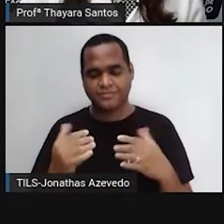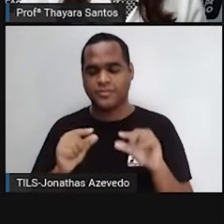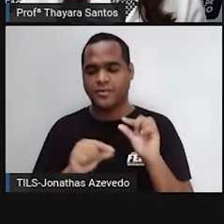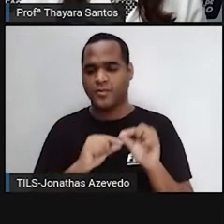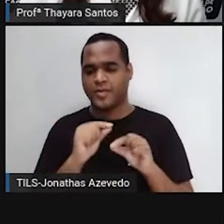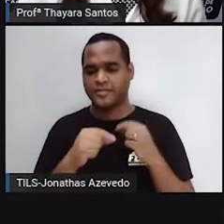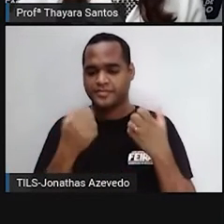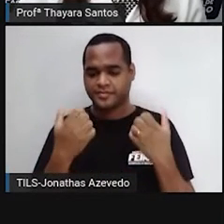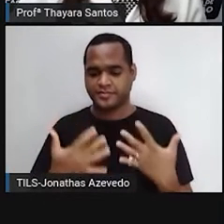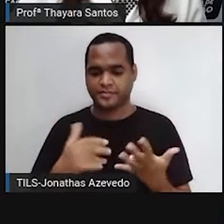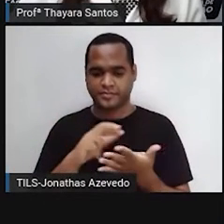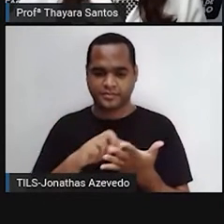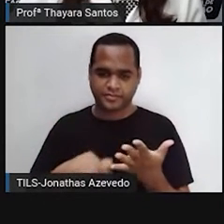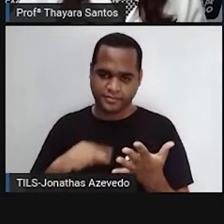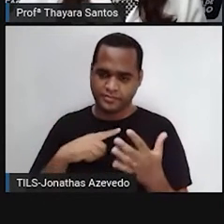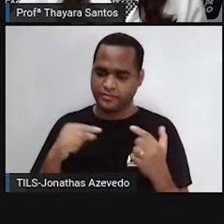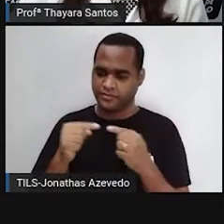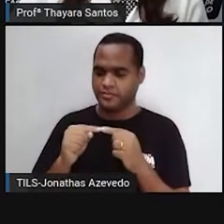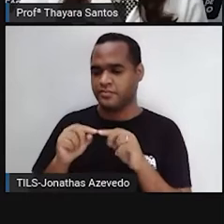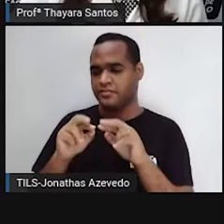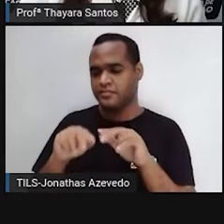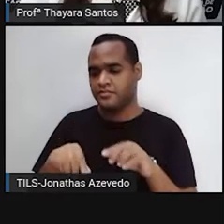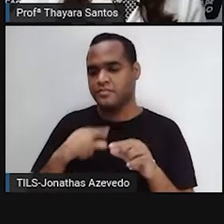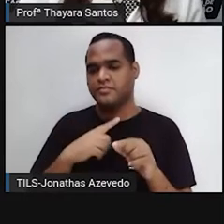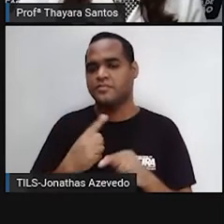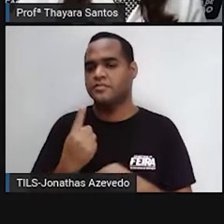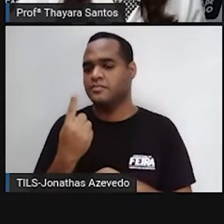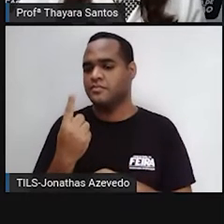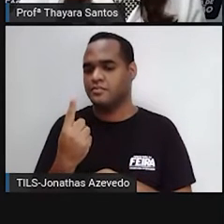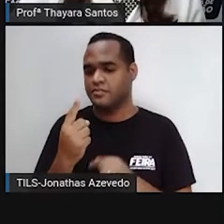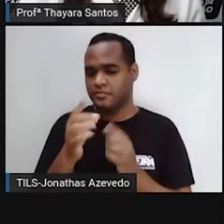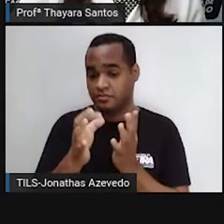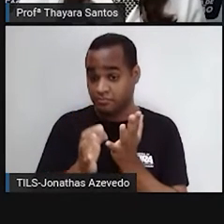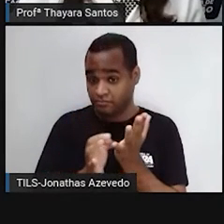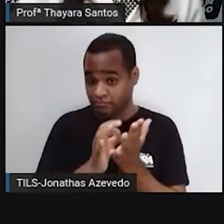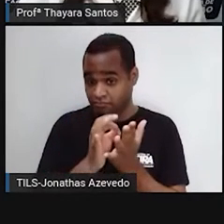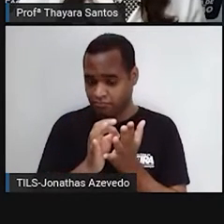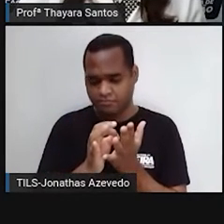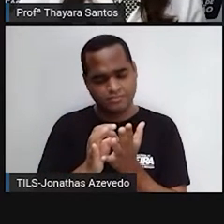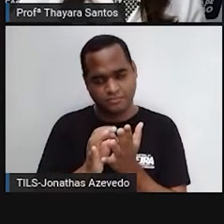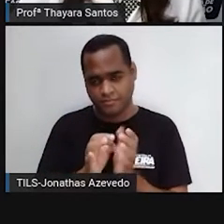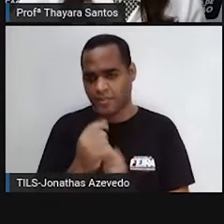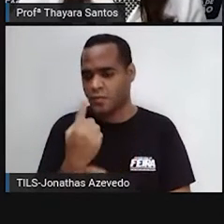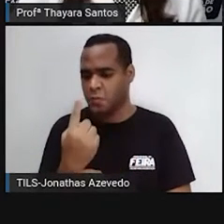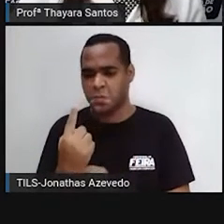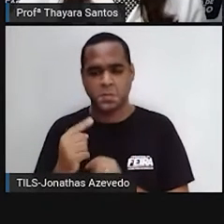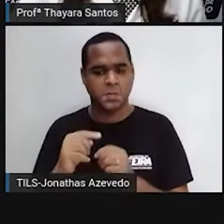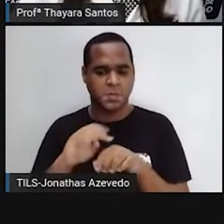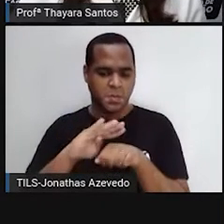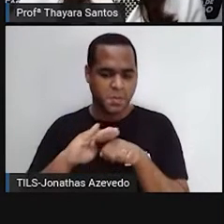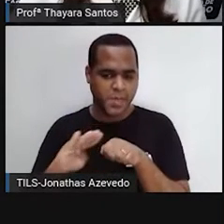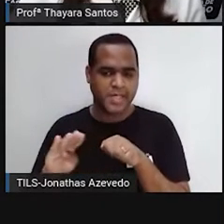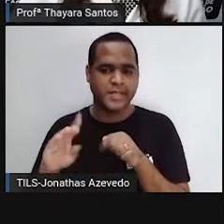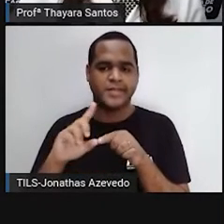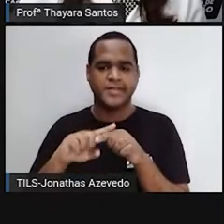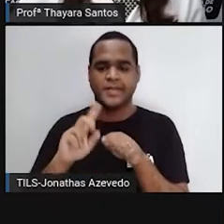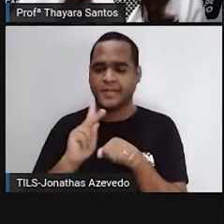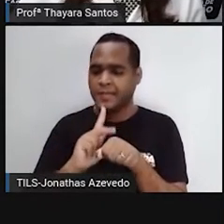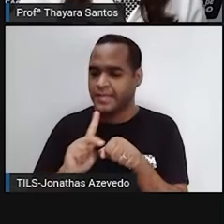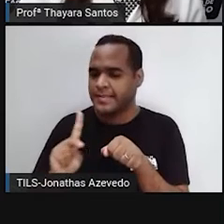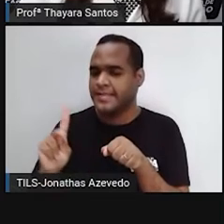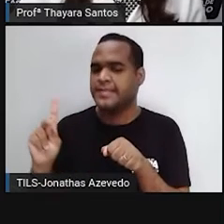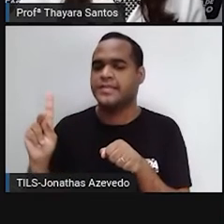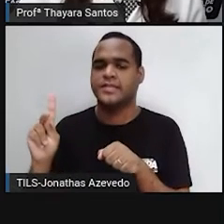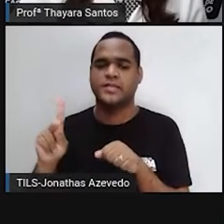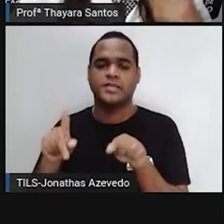unicelulares, eles só são formados por uma célula. Então, esse é o caso das bactérias, dos protozoários